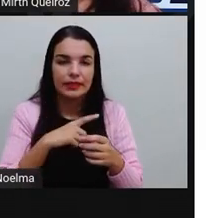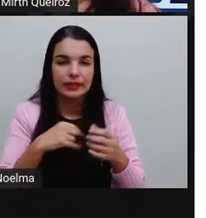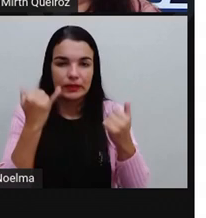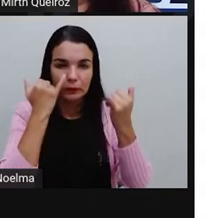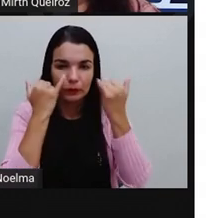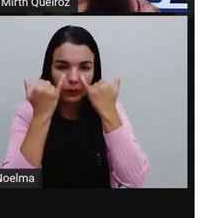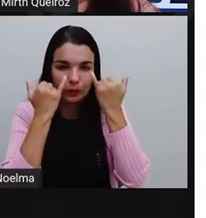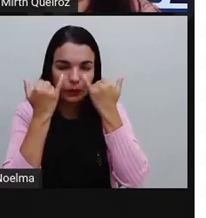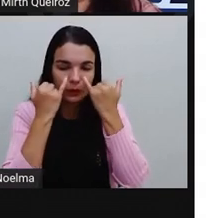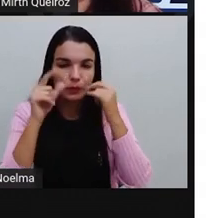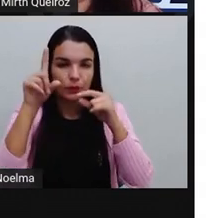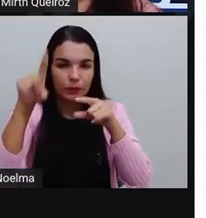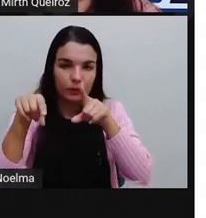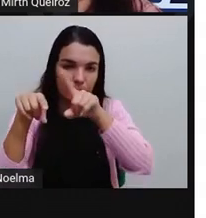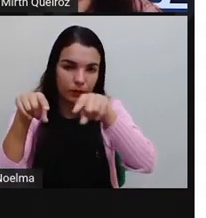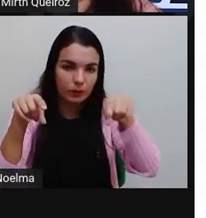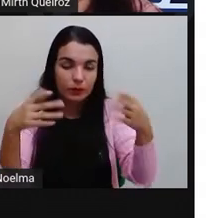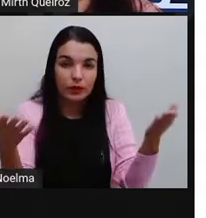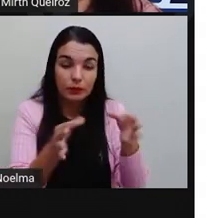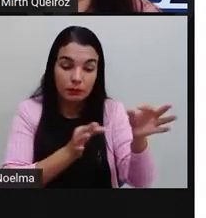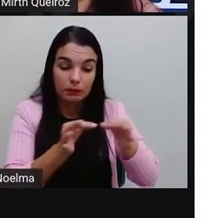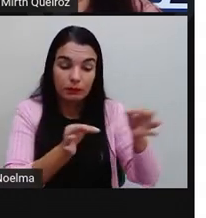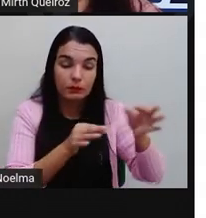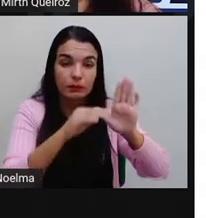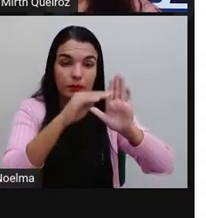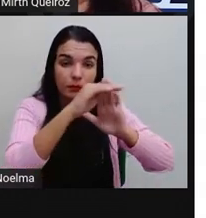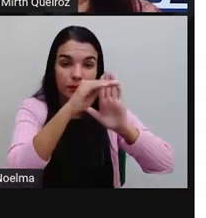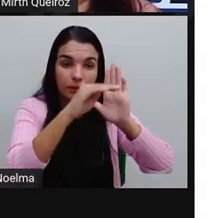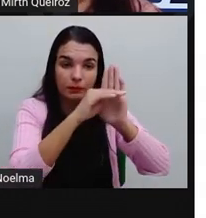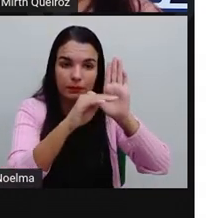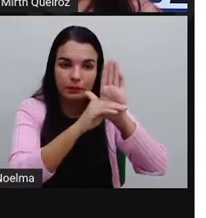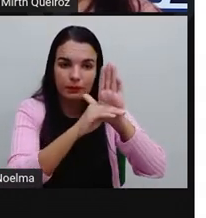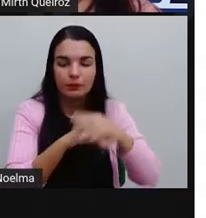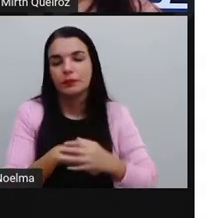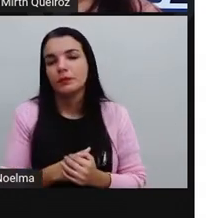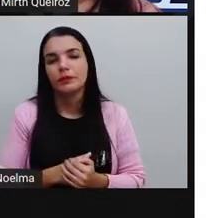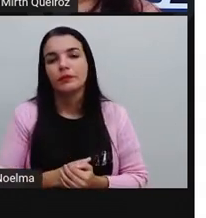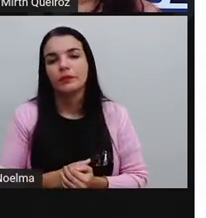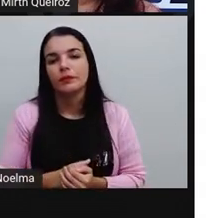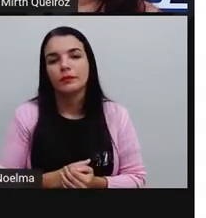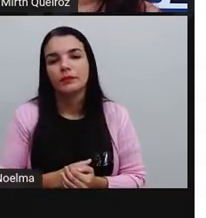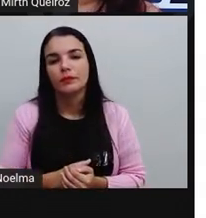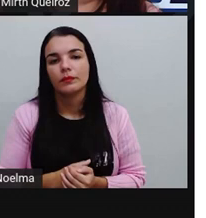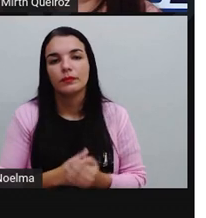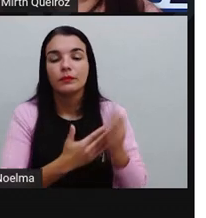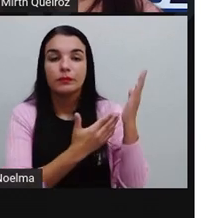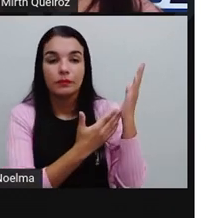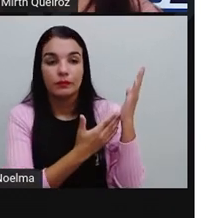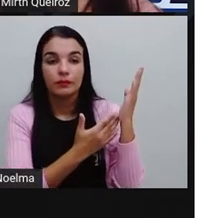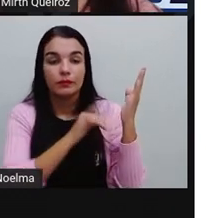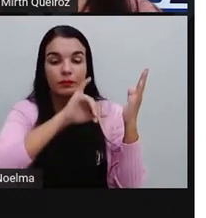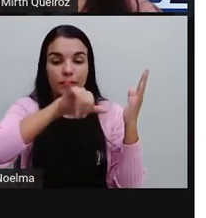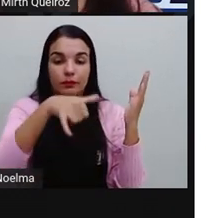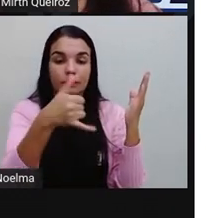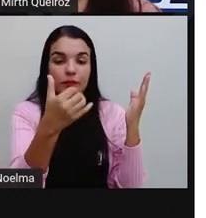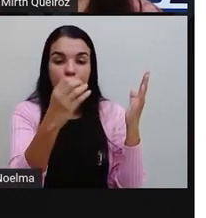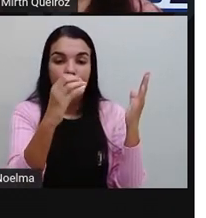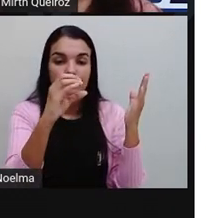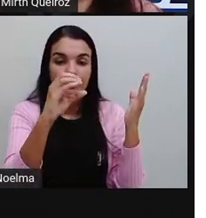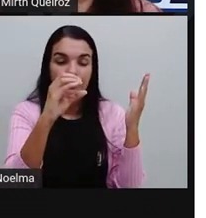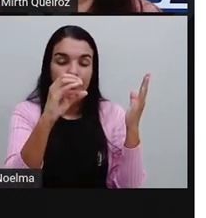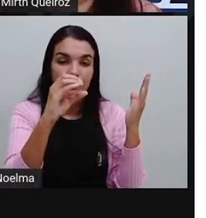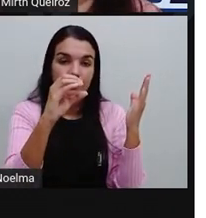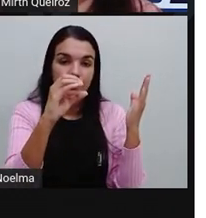daquele gráfico, certo? Agora organizados em uma tabela. Então, nós temos janeiro de 2016, 229